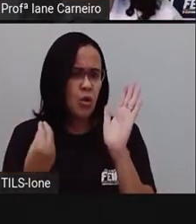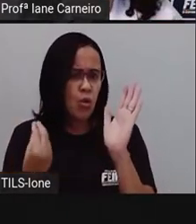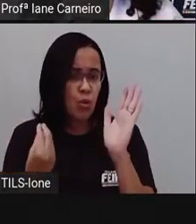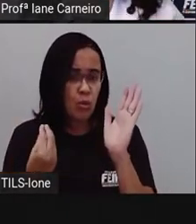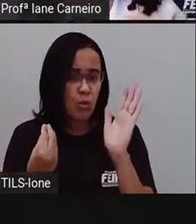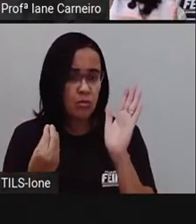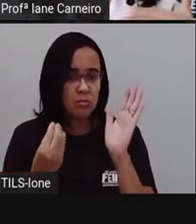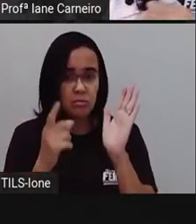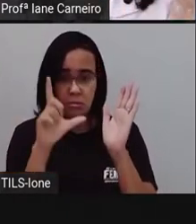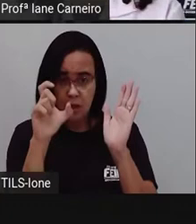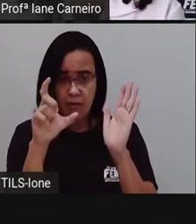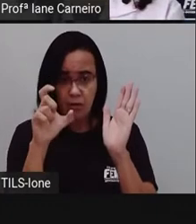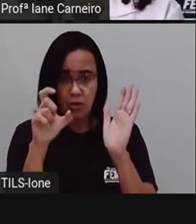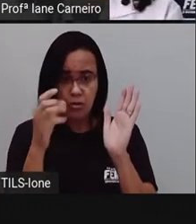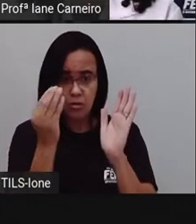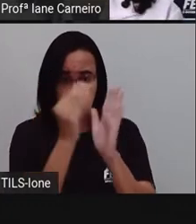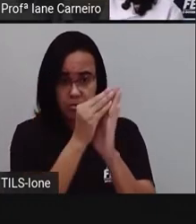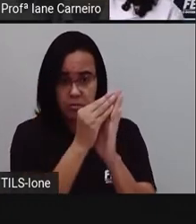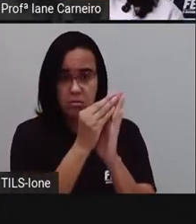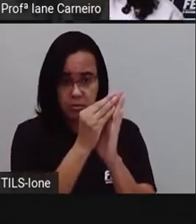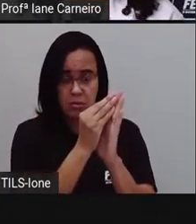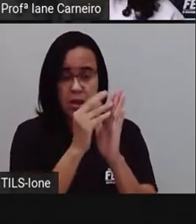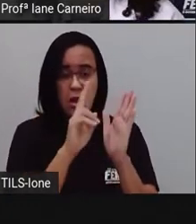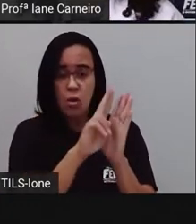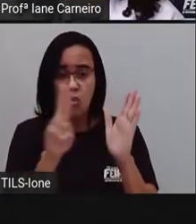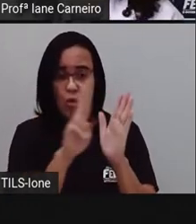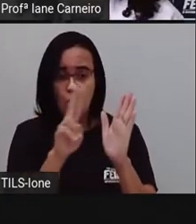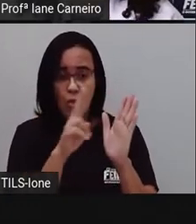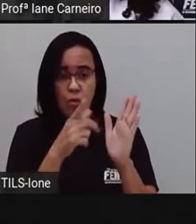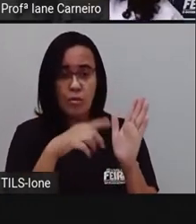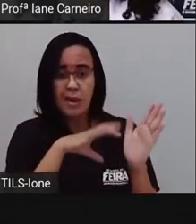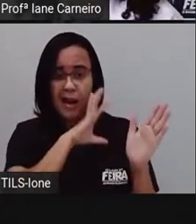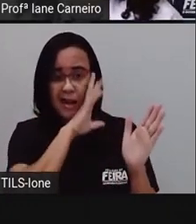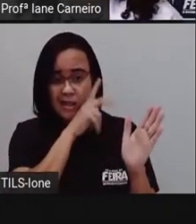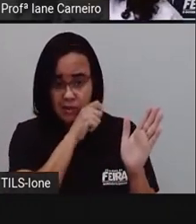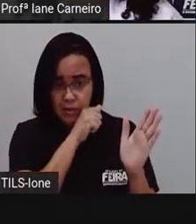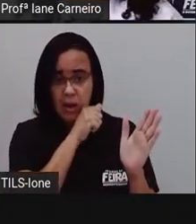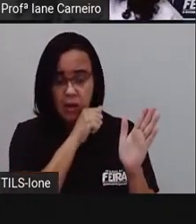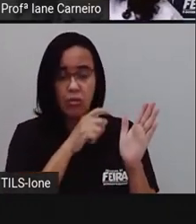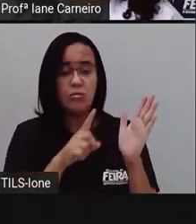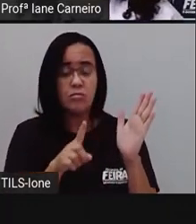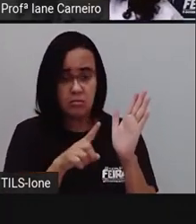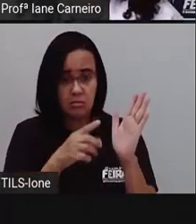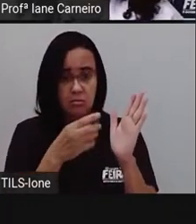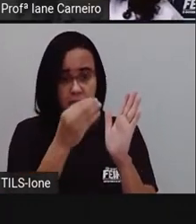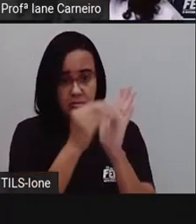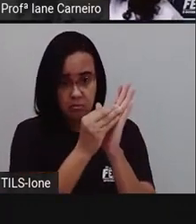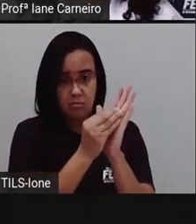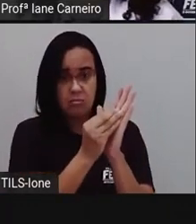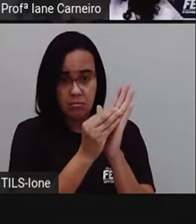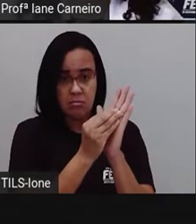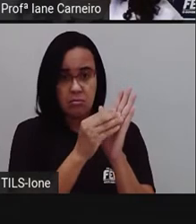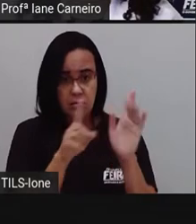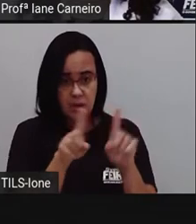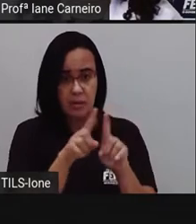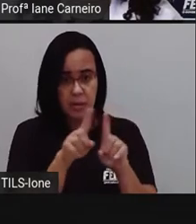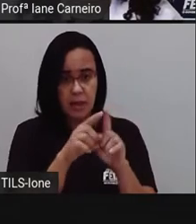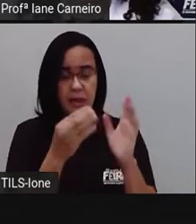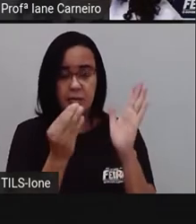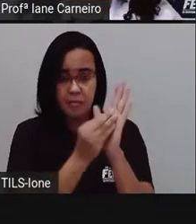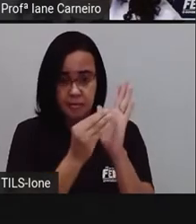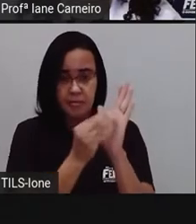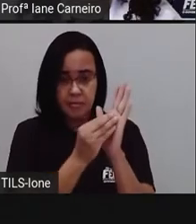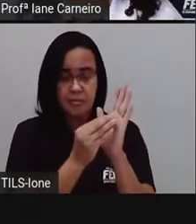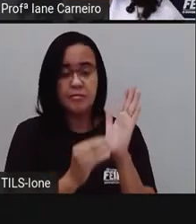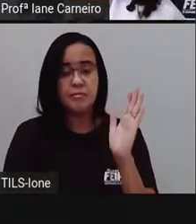animais, colocaram os nomes dos animais na segunda coluna. Essas partes aqui, ó, são as colunas